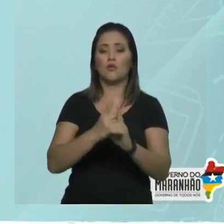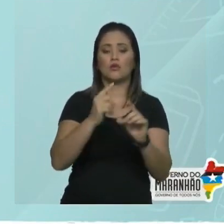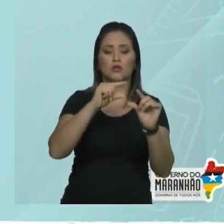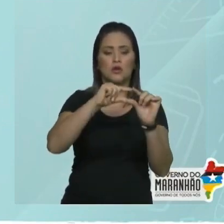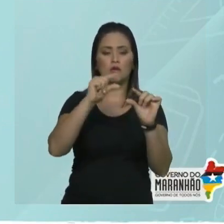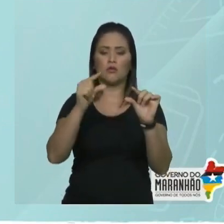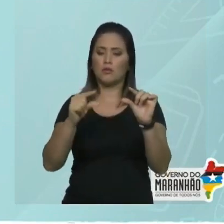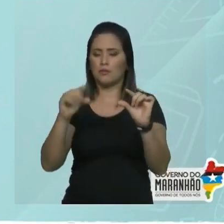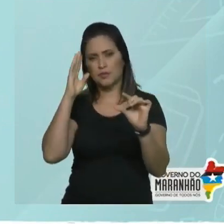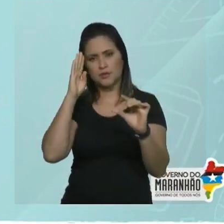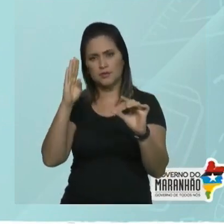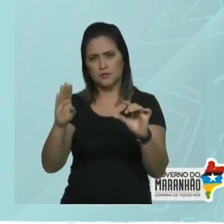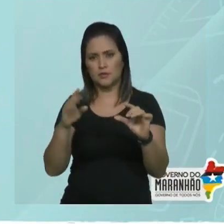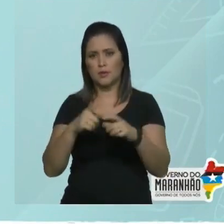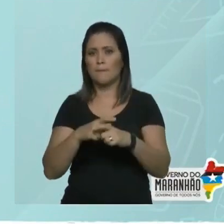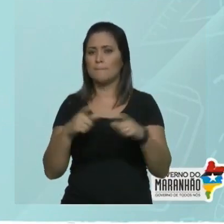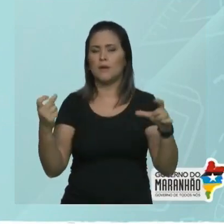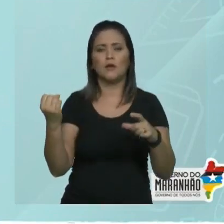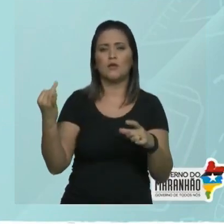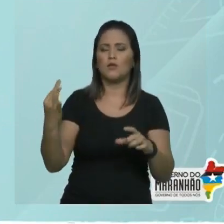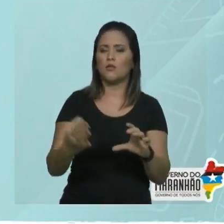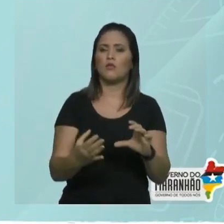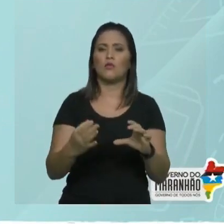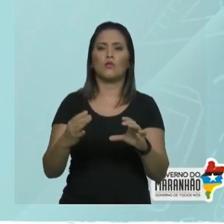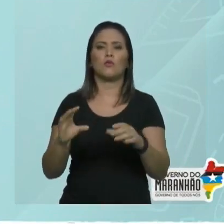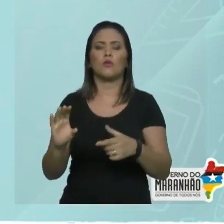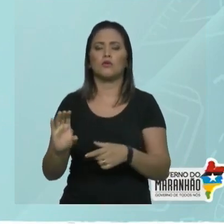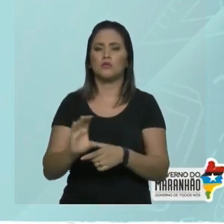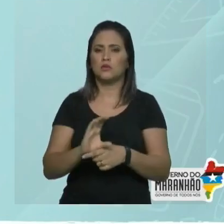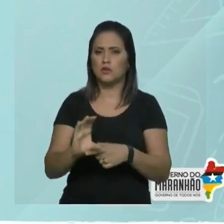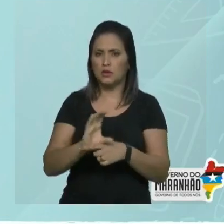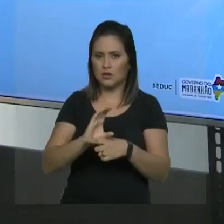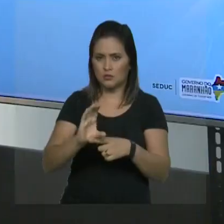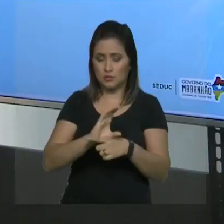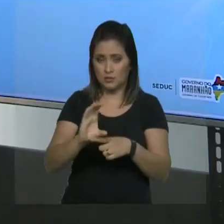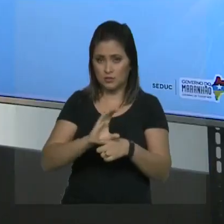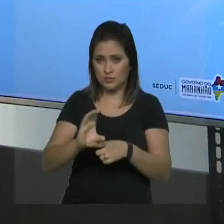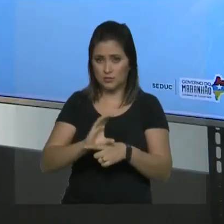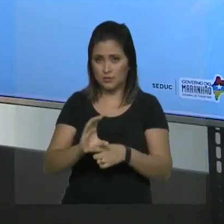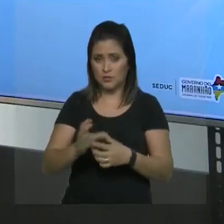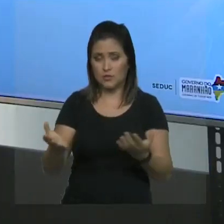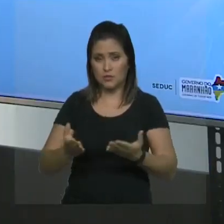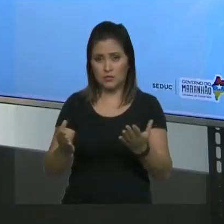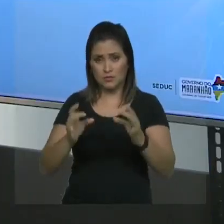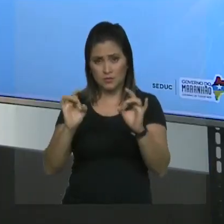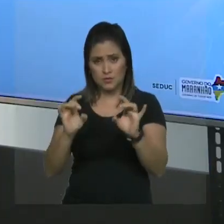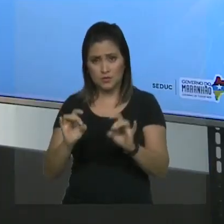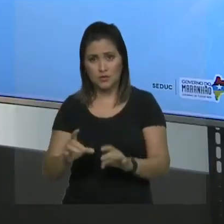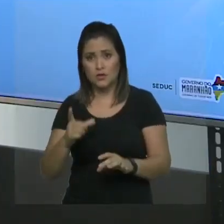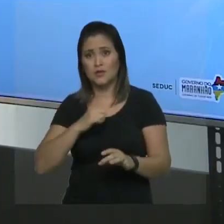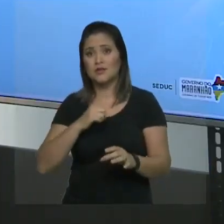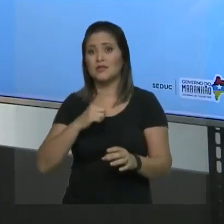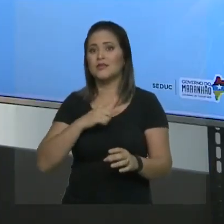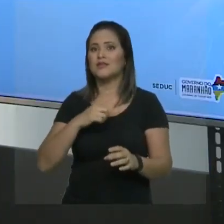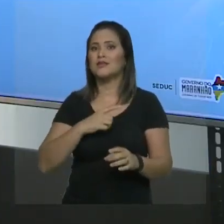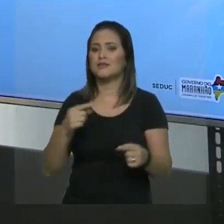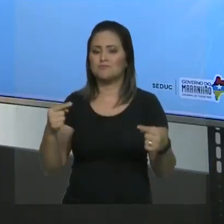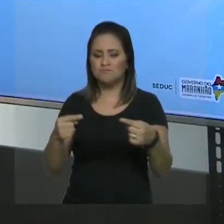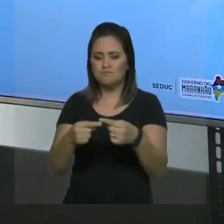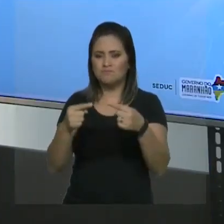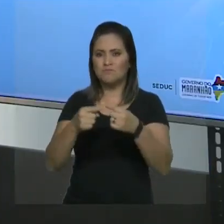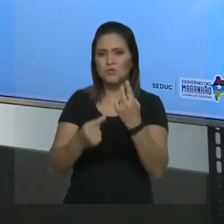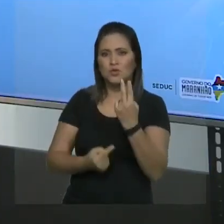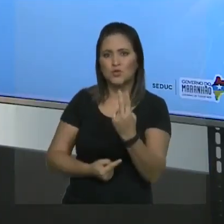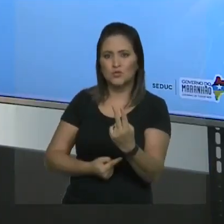Maior sequência de carbonos e aqui, em especial, contendo a dupla, porque a cadeia é insaturada. Então a